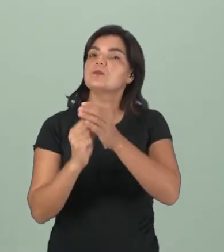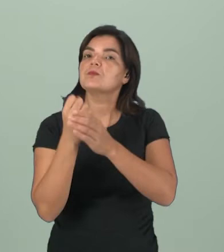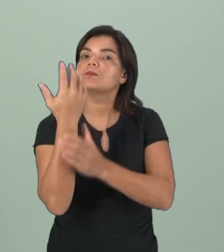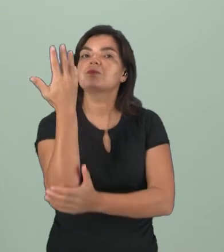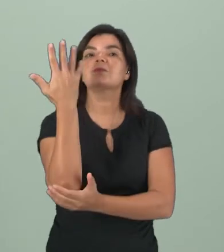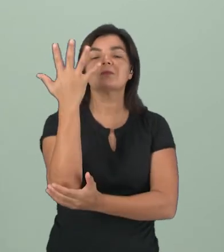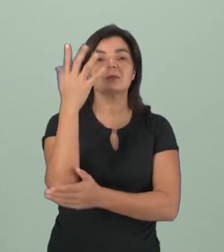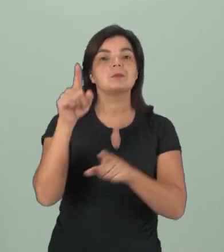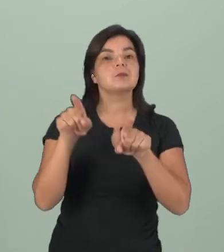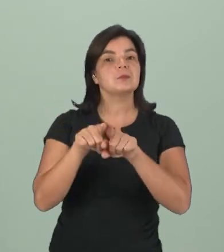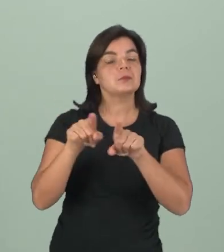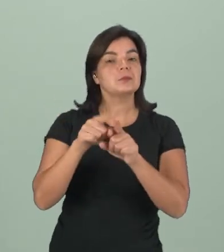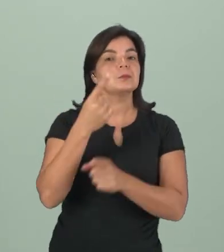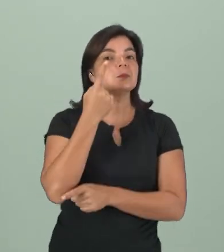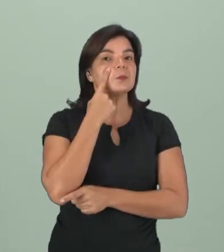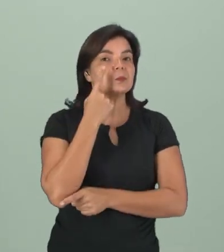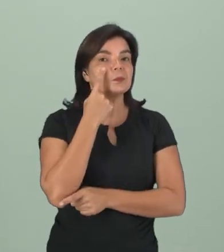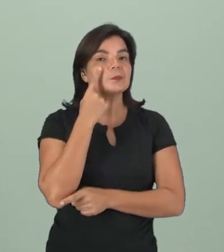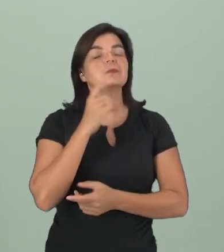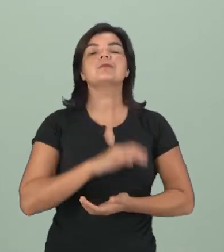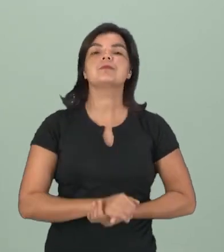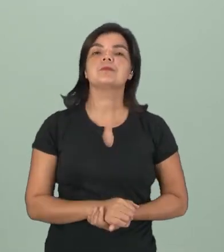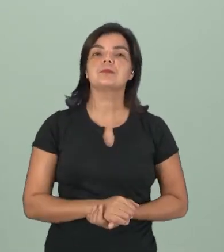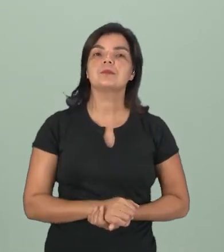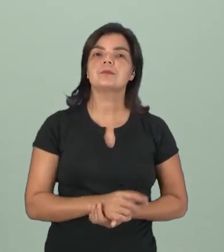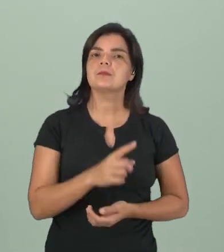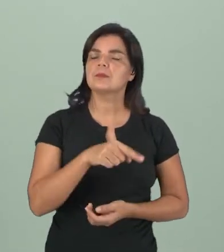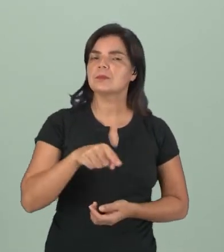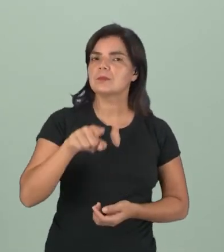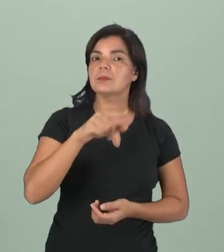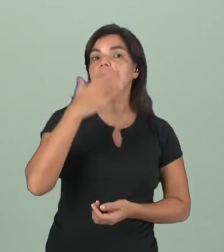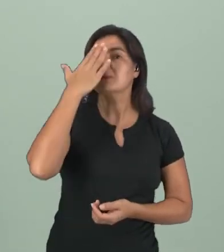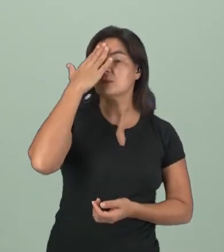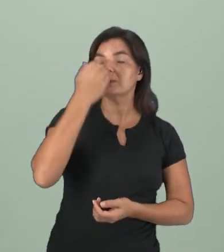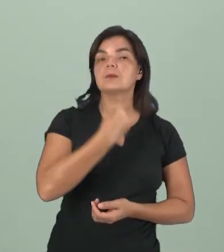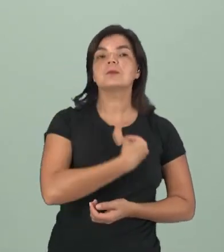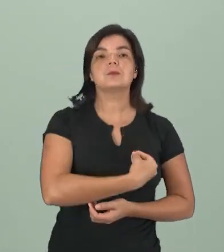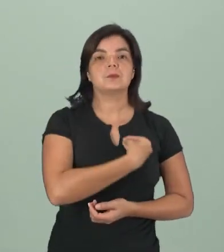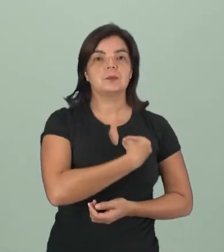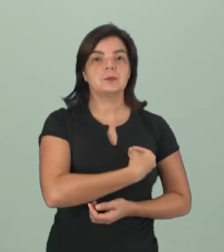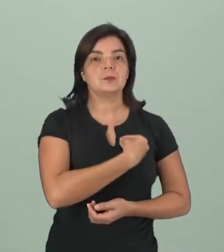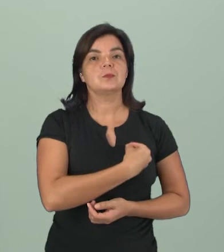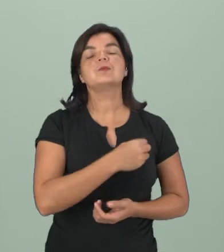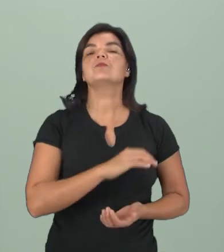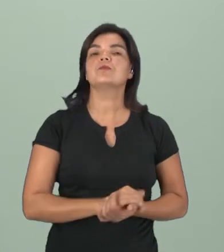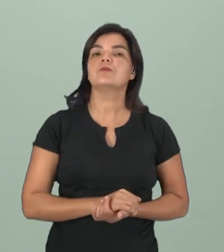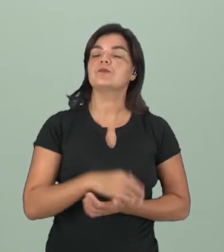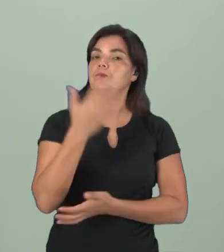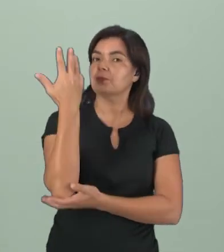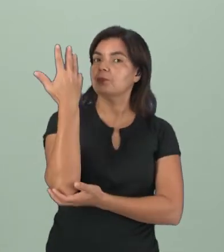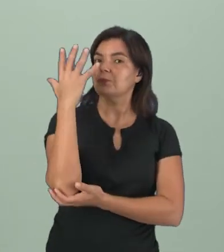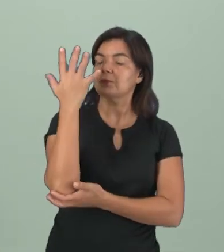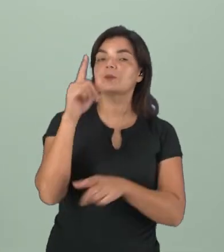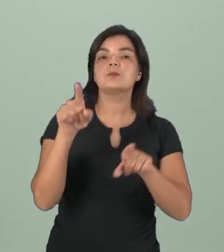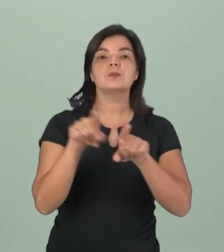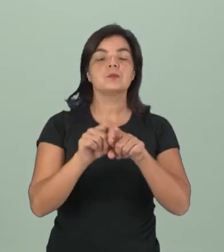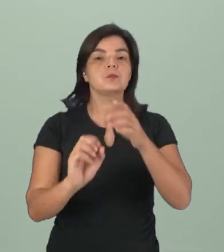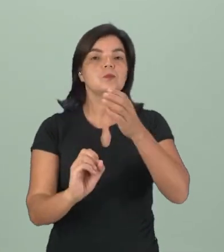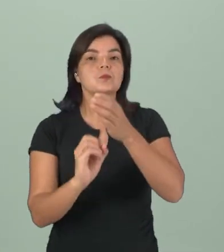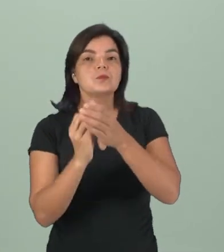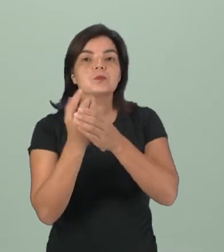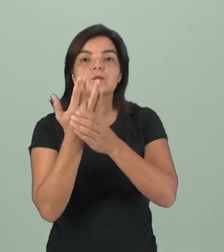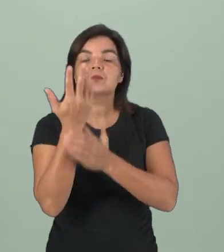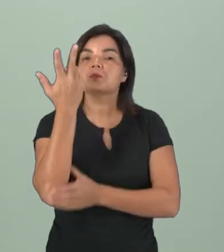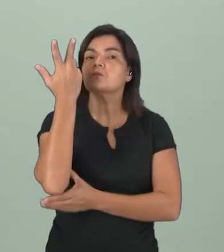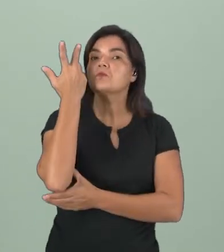plantas também no vídeo. Vocês lembram? Vocês sabiam que existem plantas que elas nascem